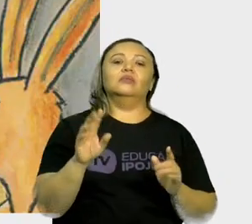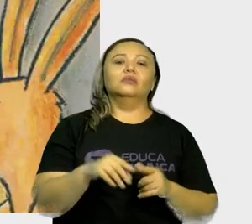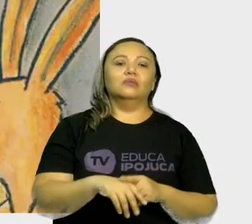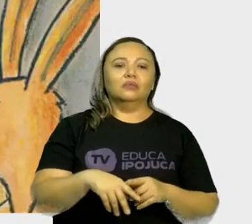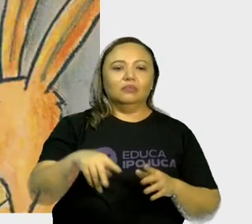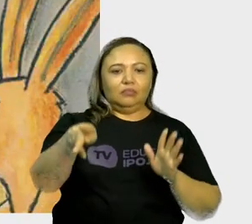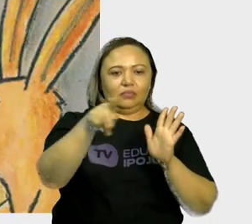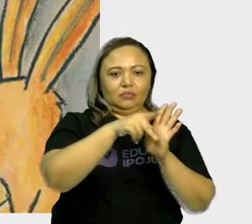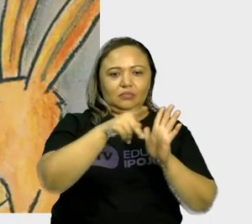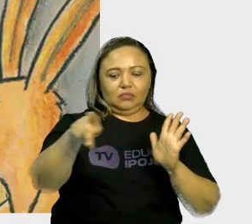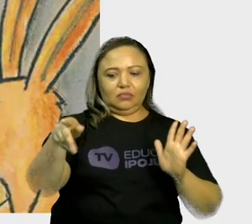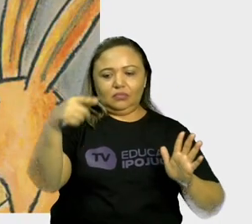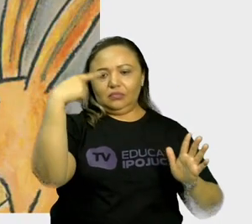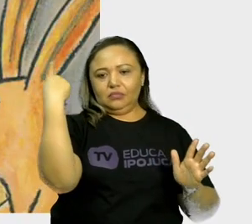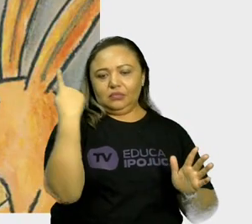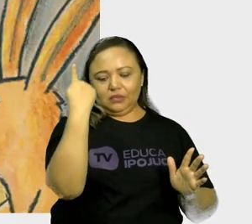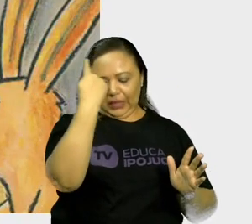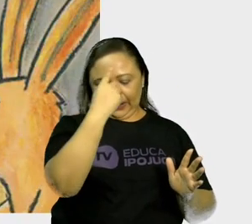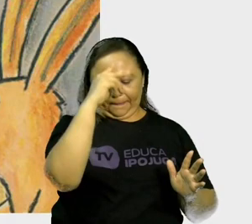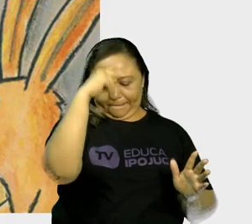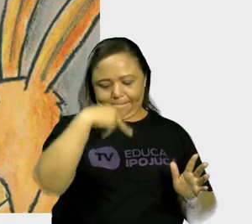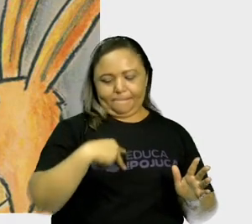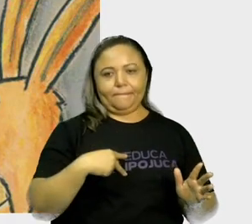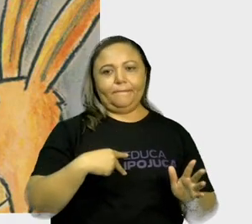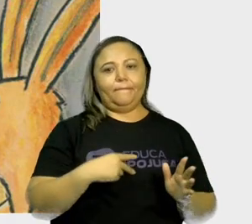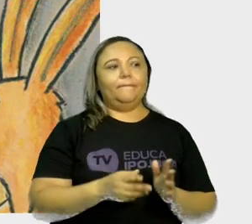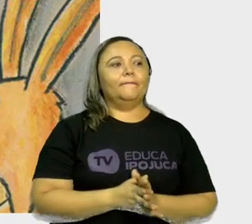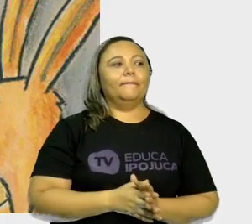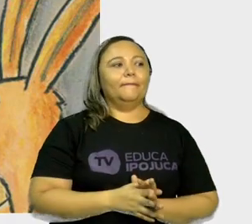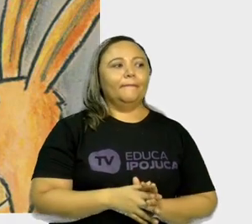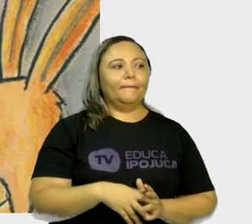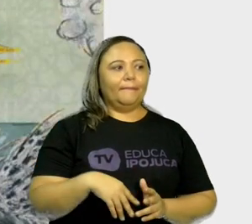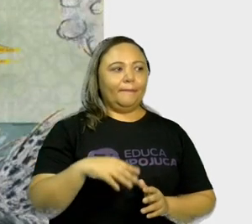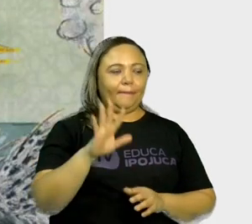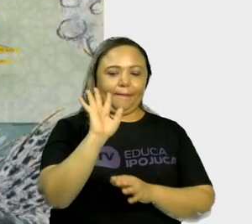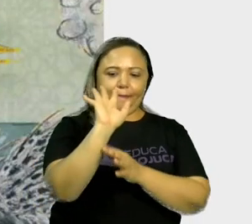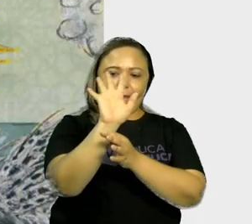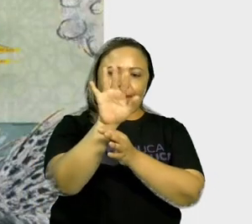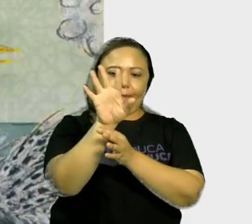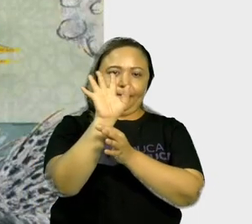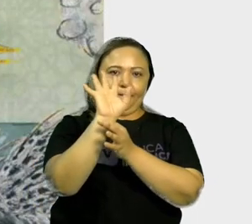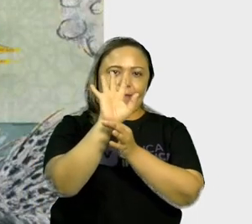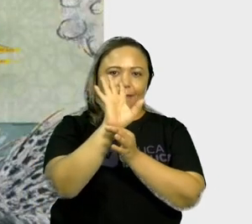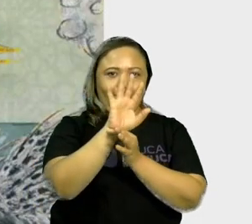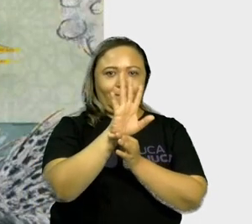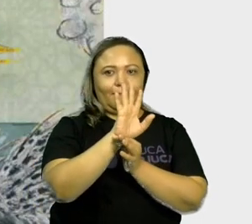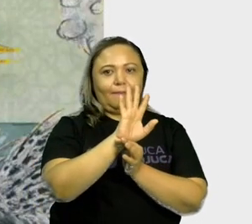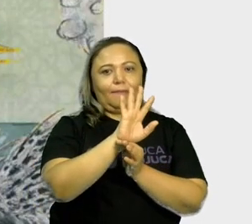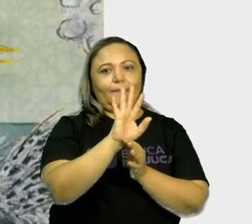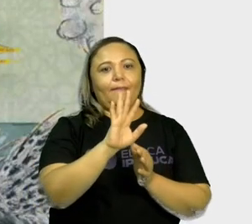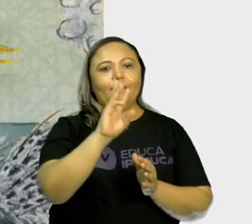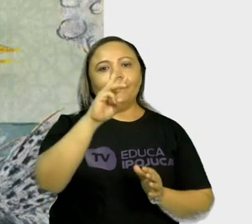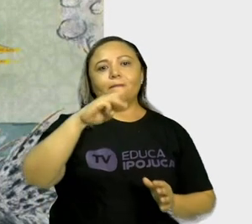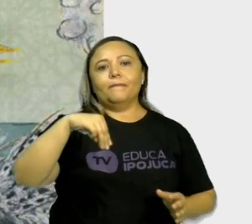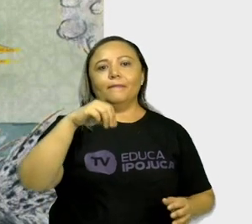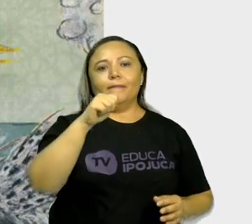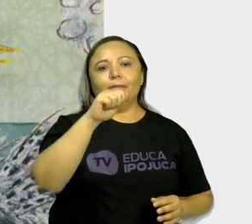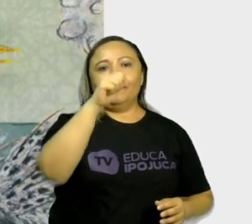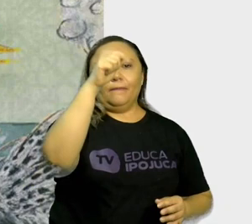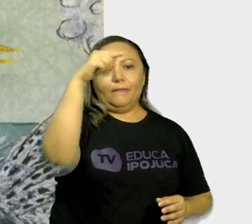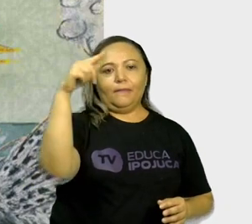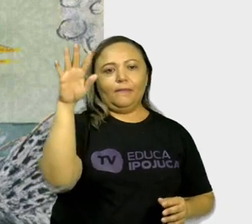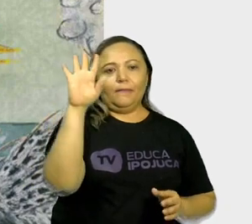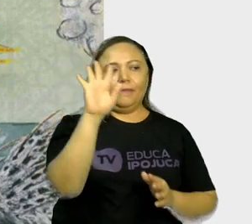Olha só a minha mãozinha. Primeiro,